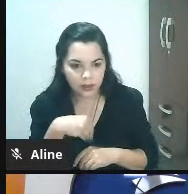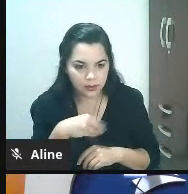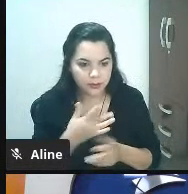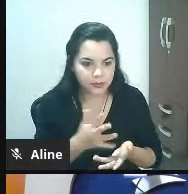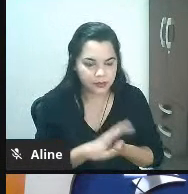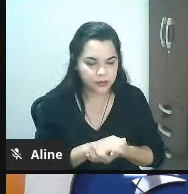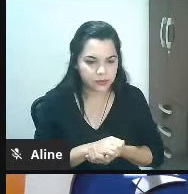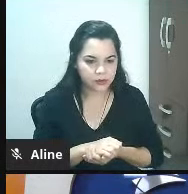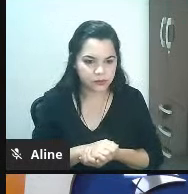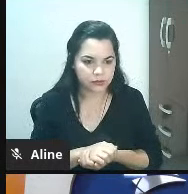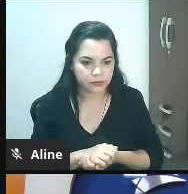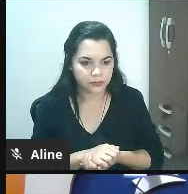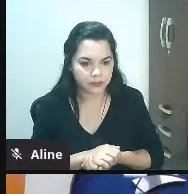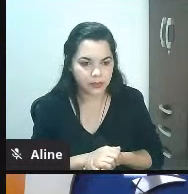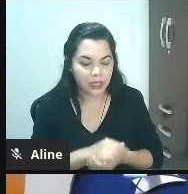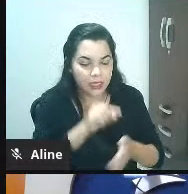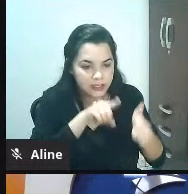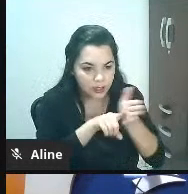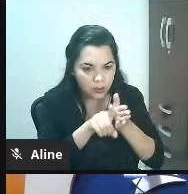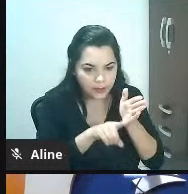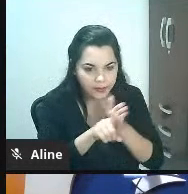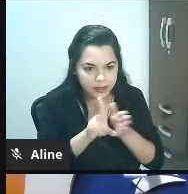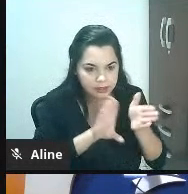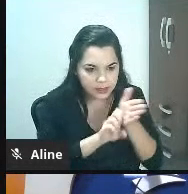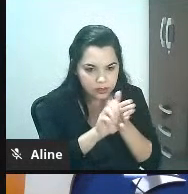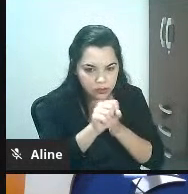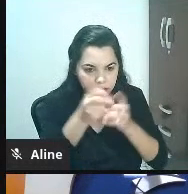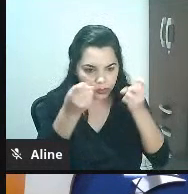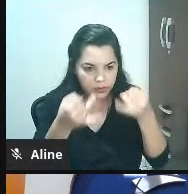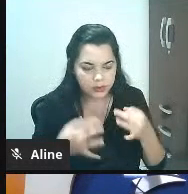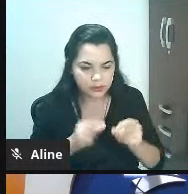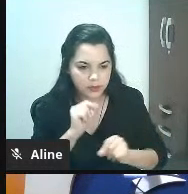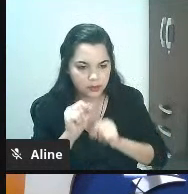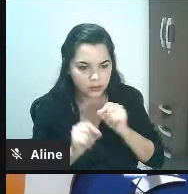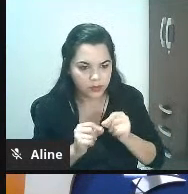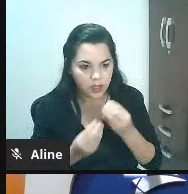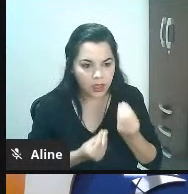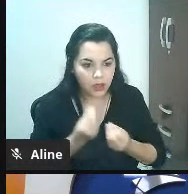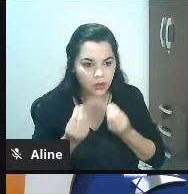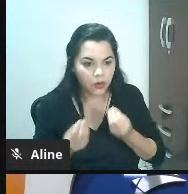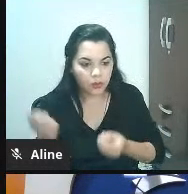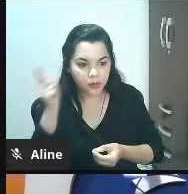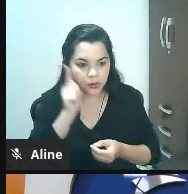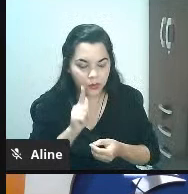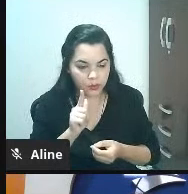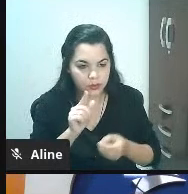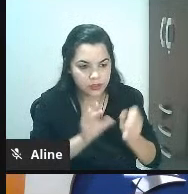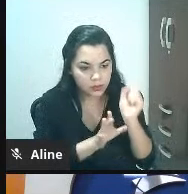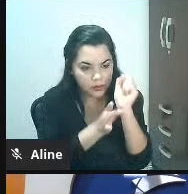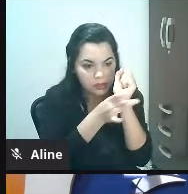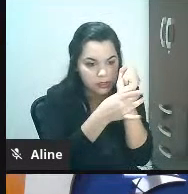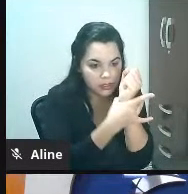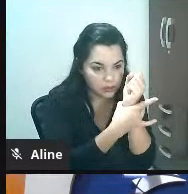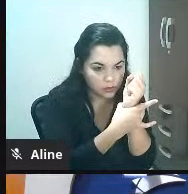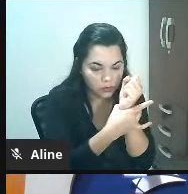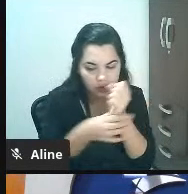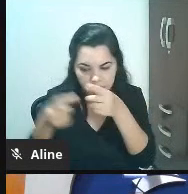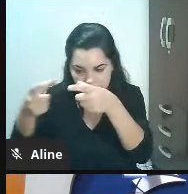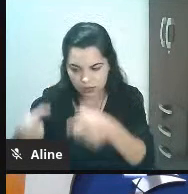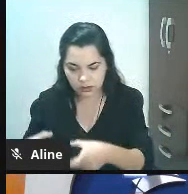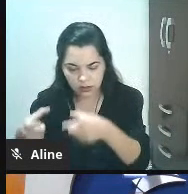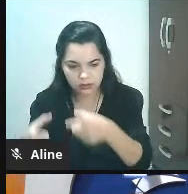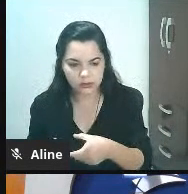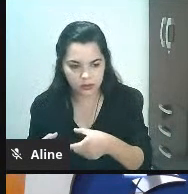estudo do Google traz sugestões olha que interessante eles falam assim como é que eu aumento a segurança das compras físicas na Black Friday física loja